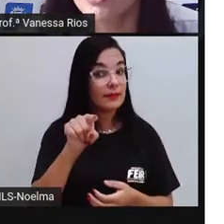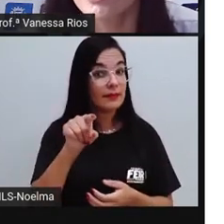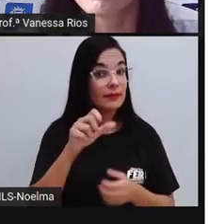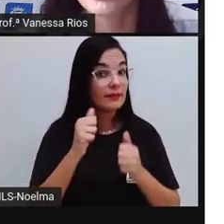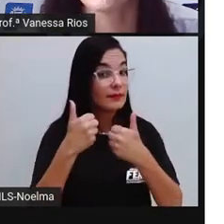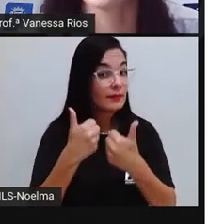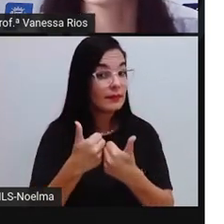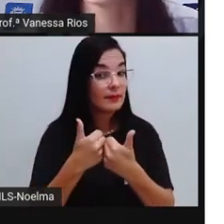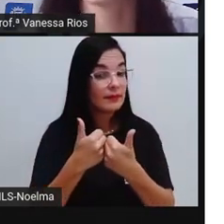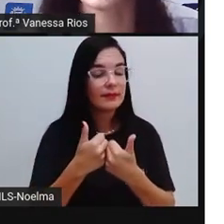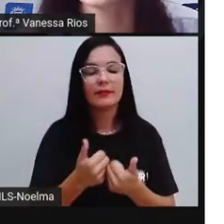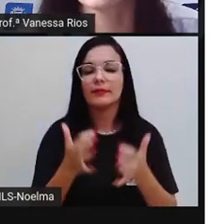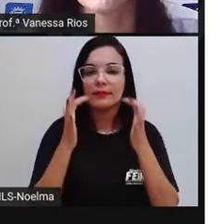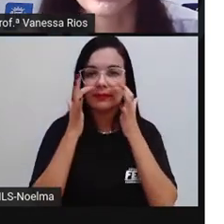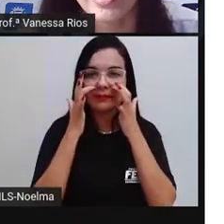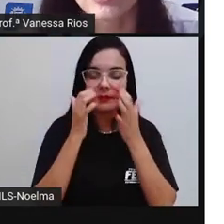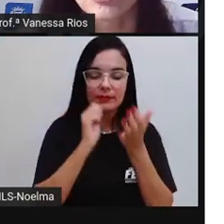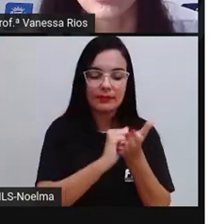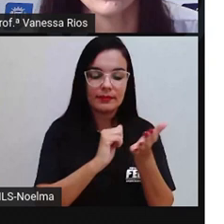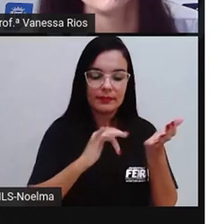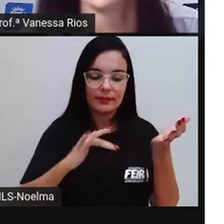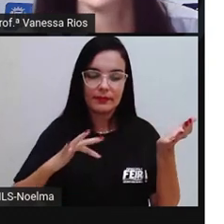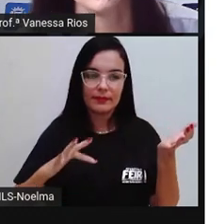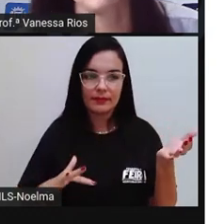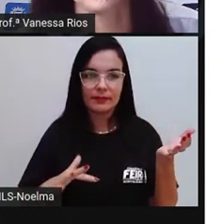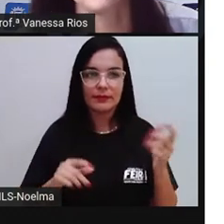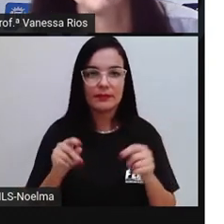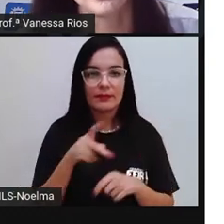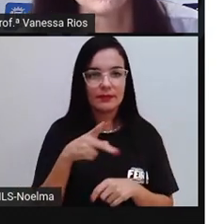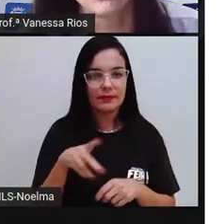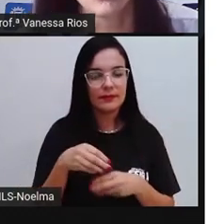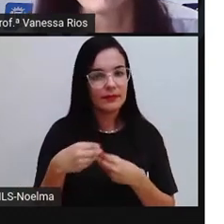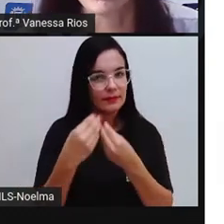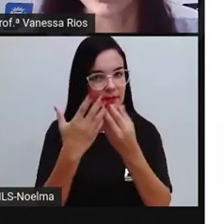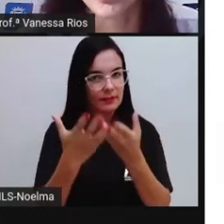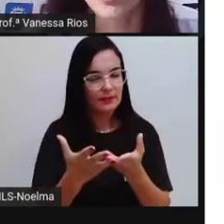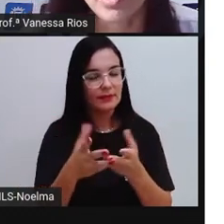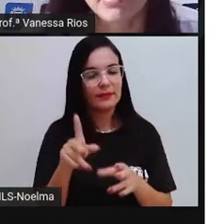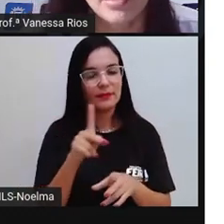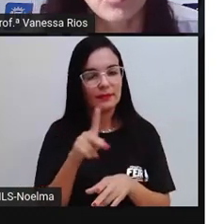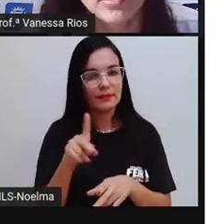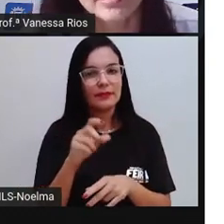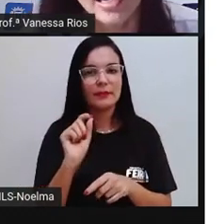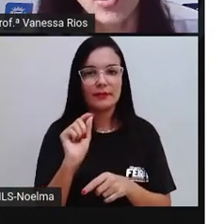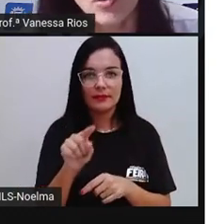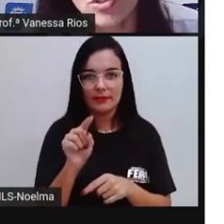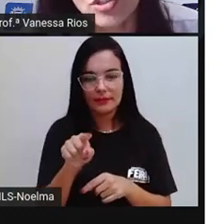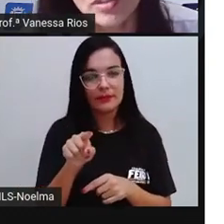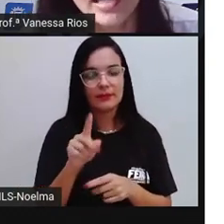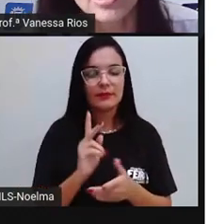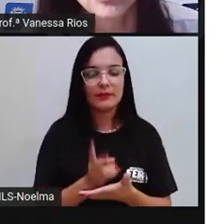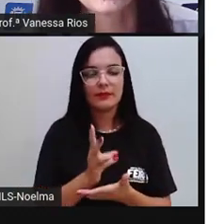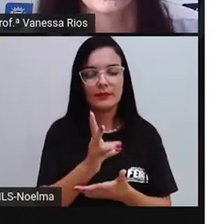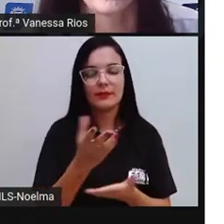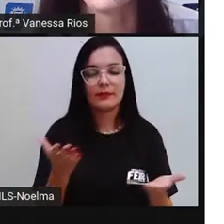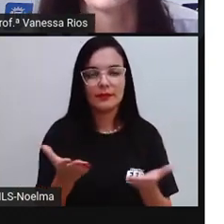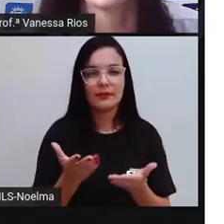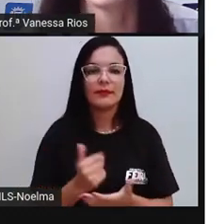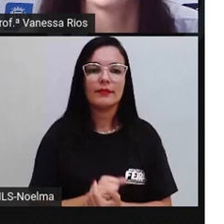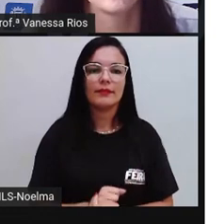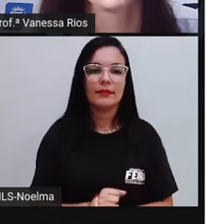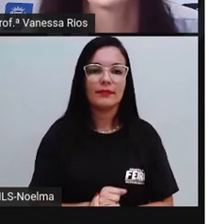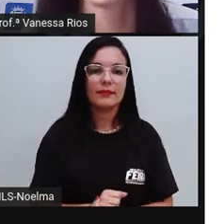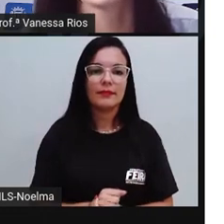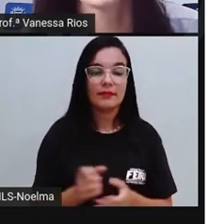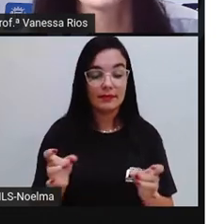tá certo? Presta atenção na atividade que a Pro preparou ou o professor preparou para dar continuidade a esta aula.